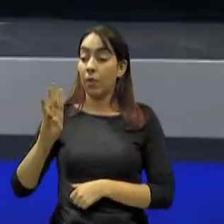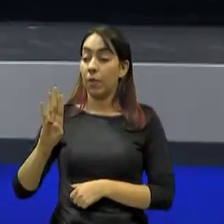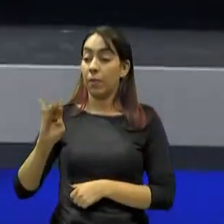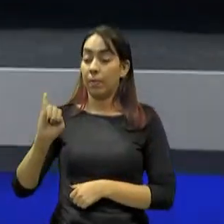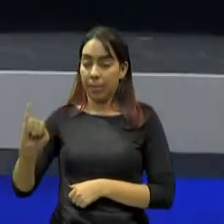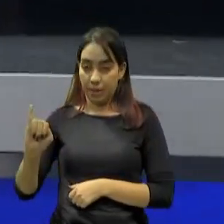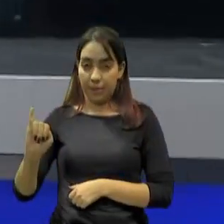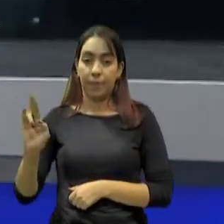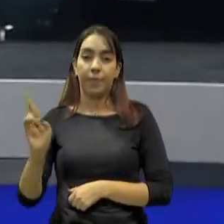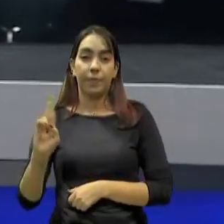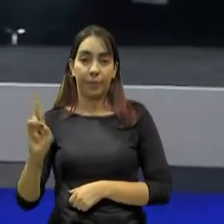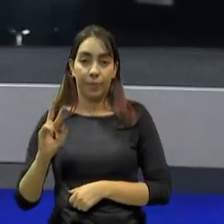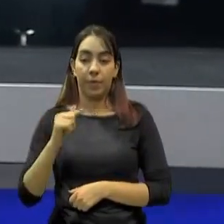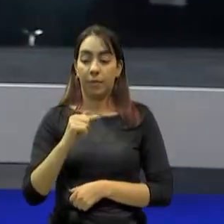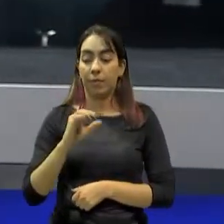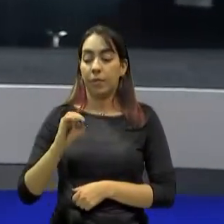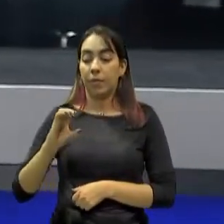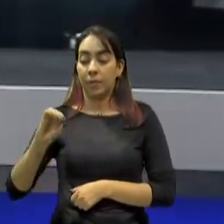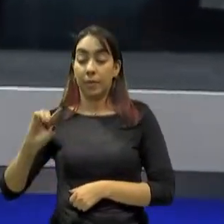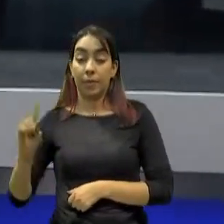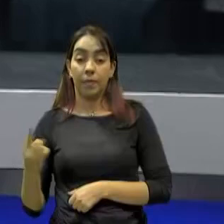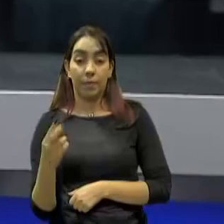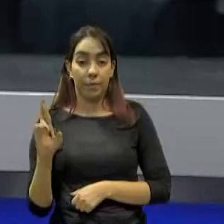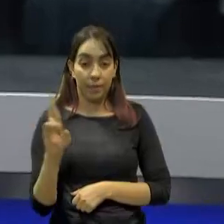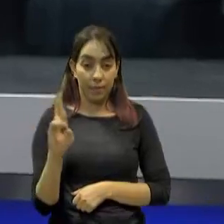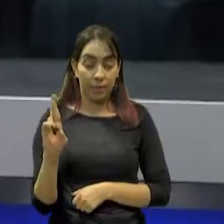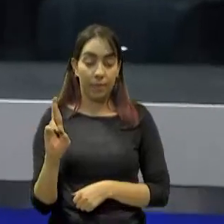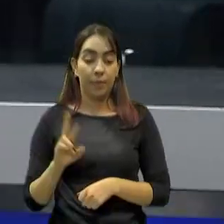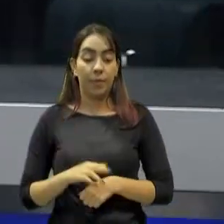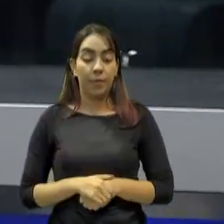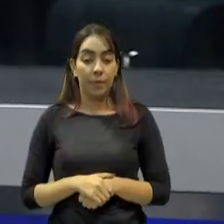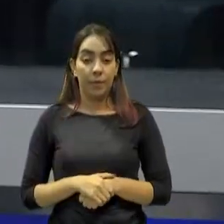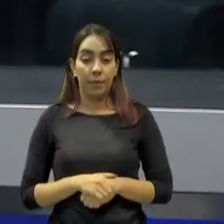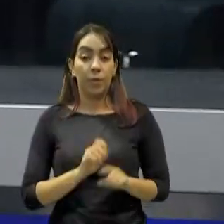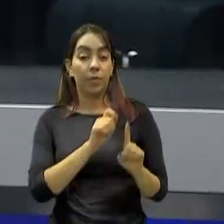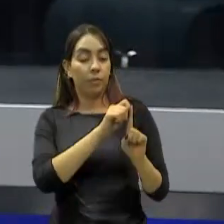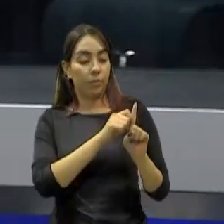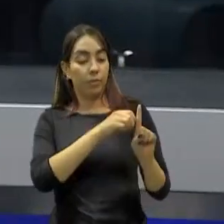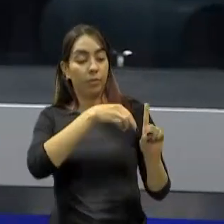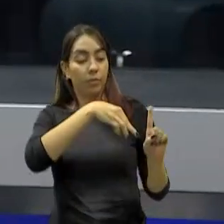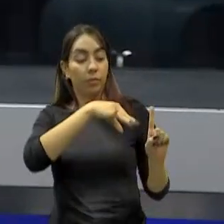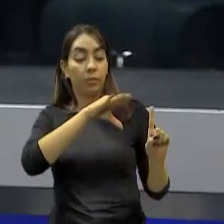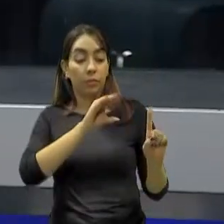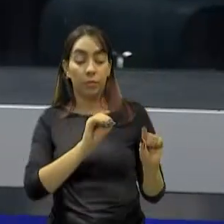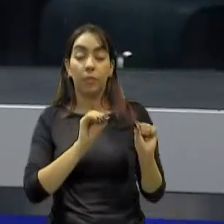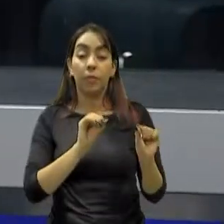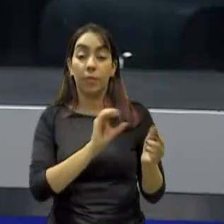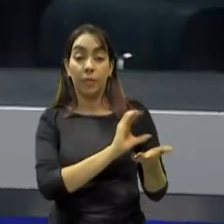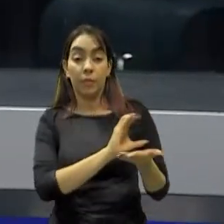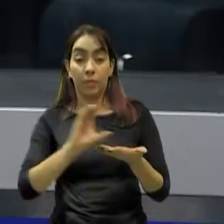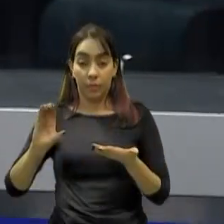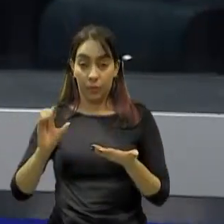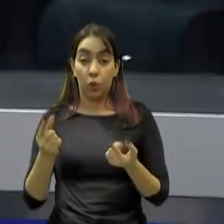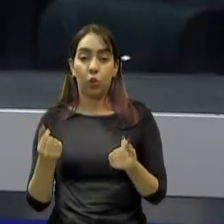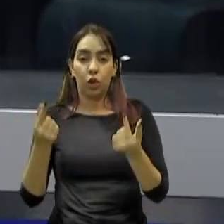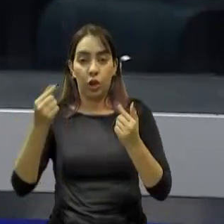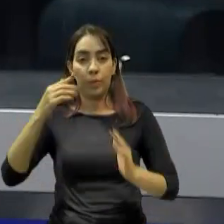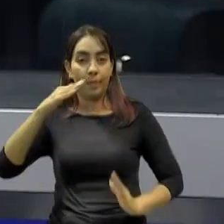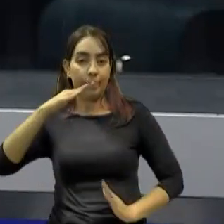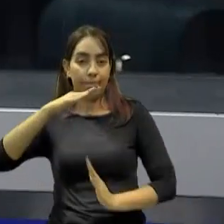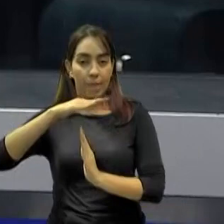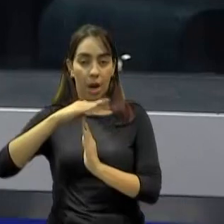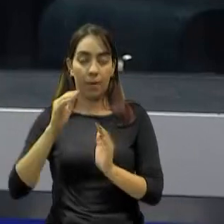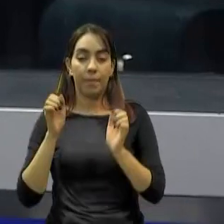milhões de reais anunciado no dia 22 de maio para o cumprimento do teto de gastos. As pastas